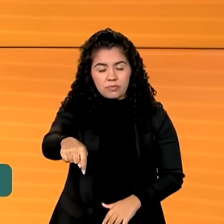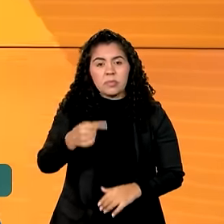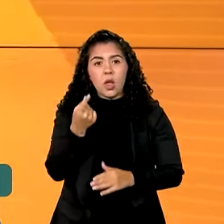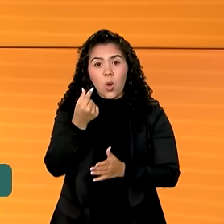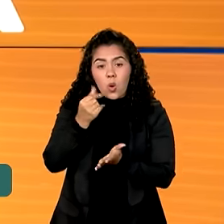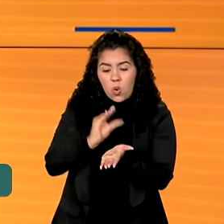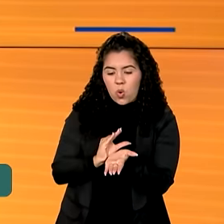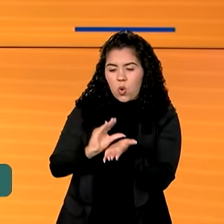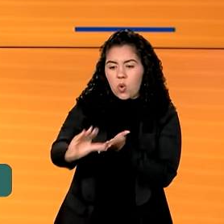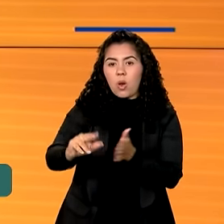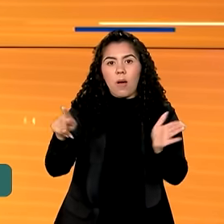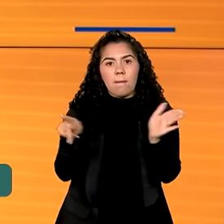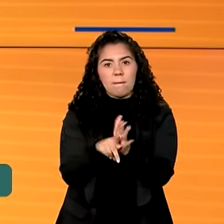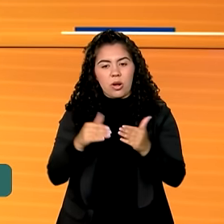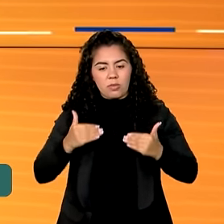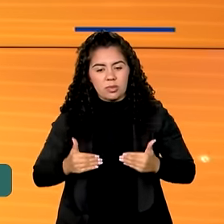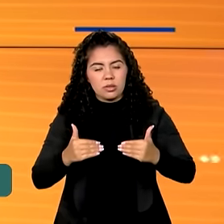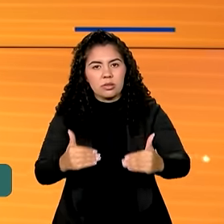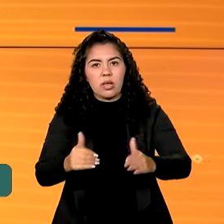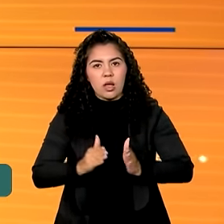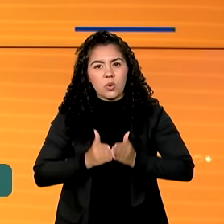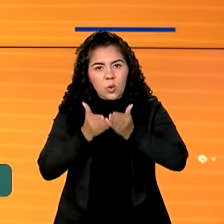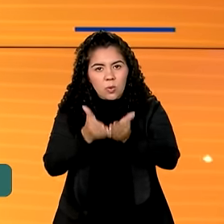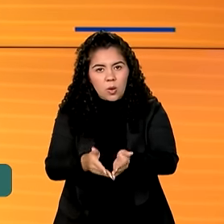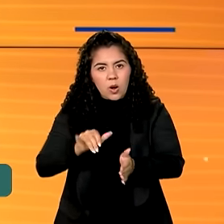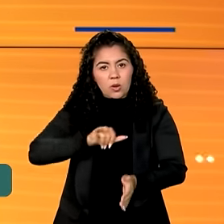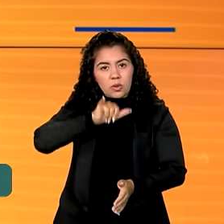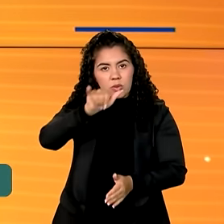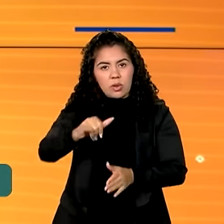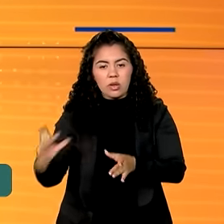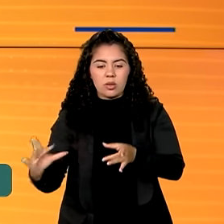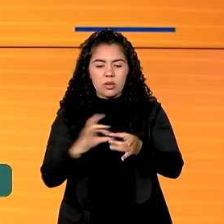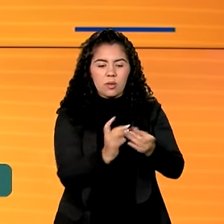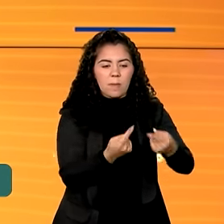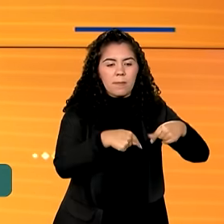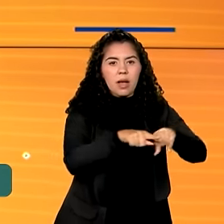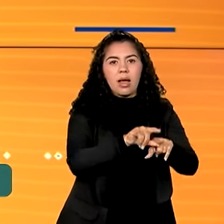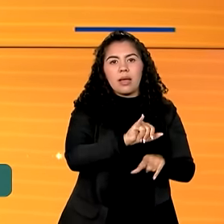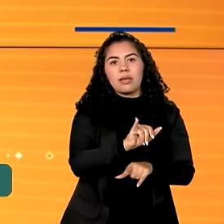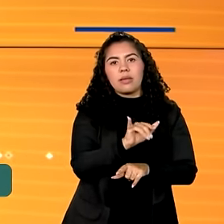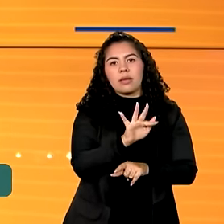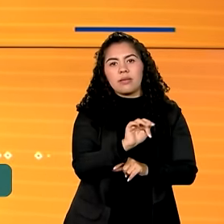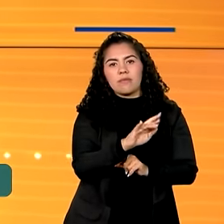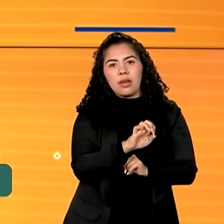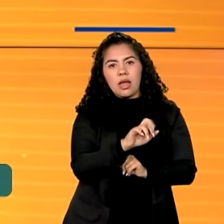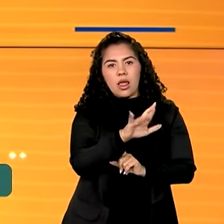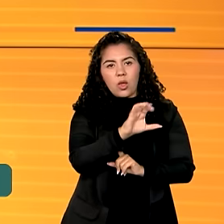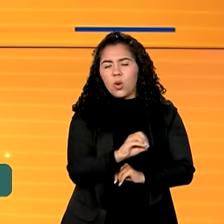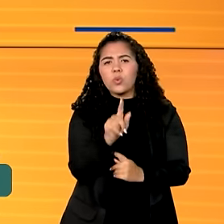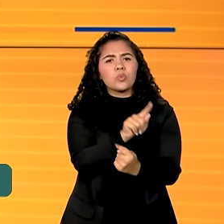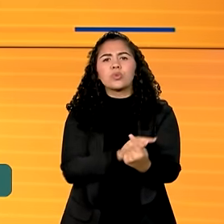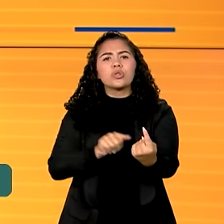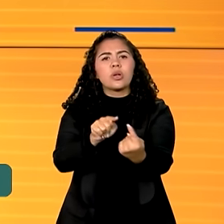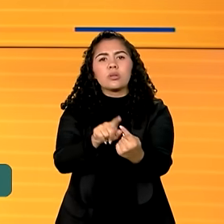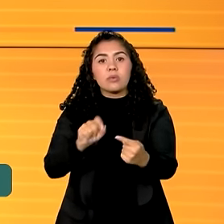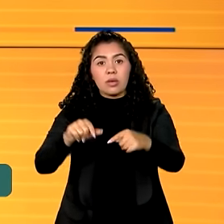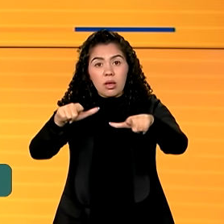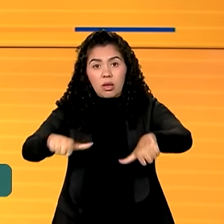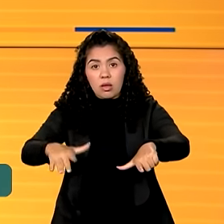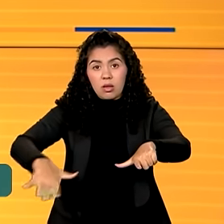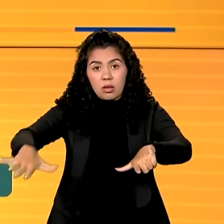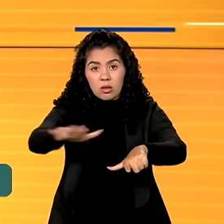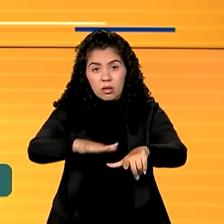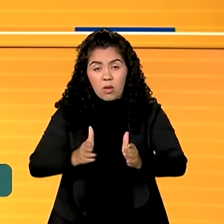recursos virão do Ministério de Portos e Aeroportos em parceria com a Infraero. A meta é que o novo terminal portuário